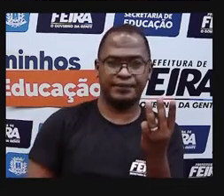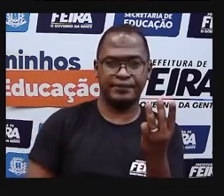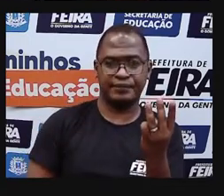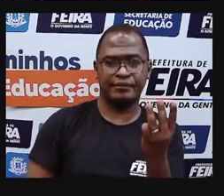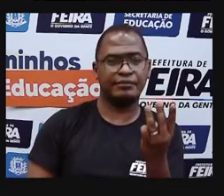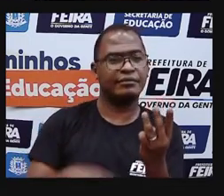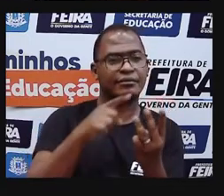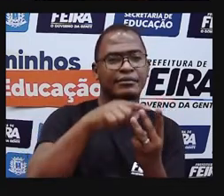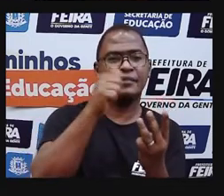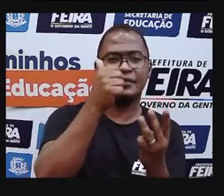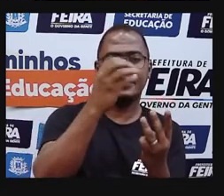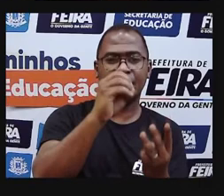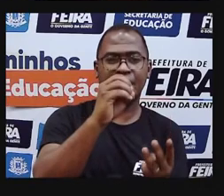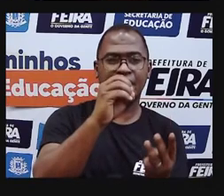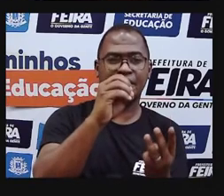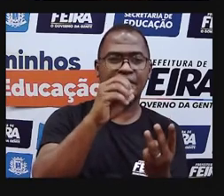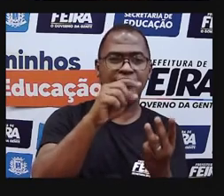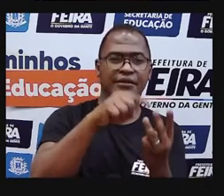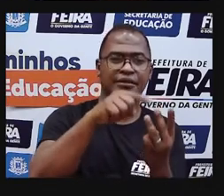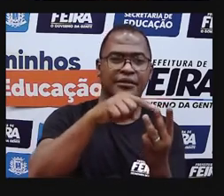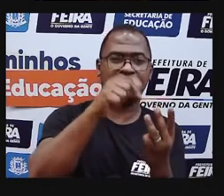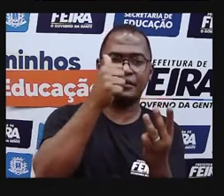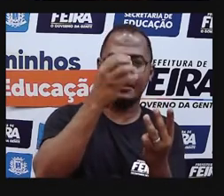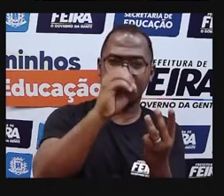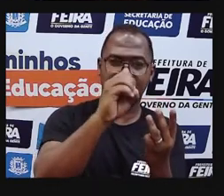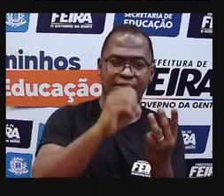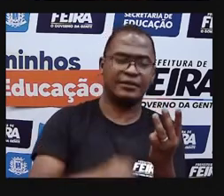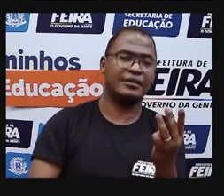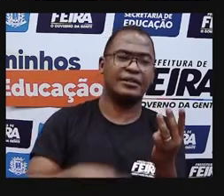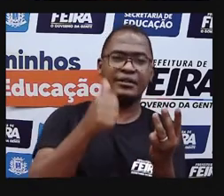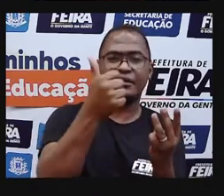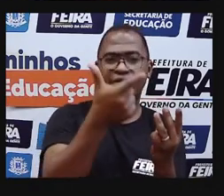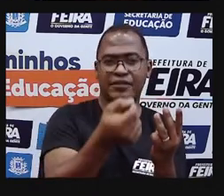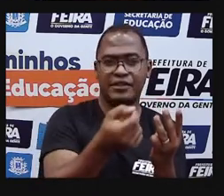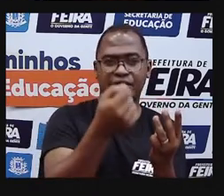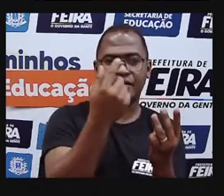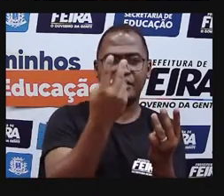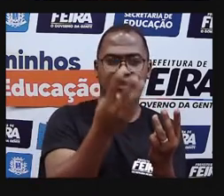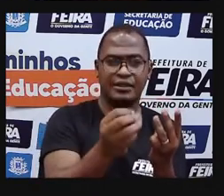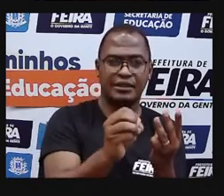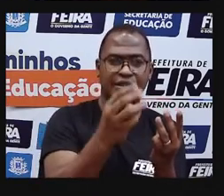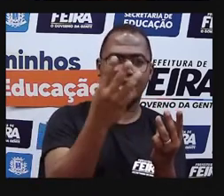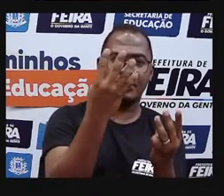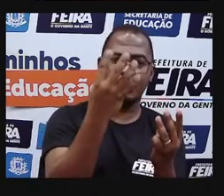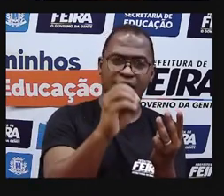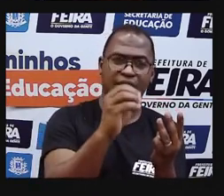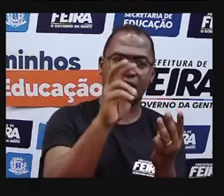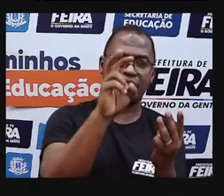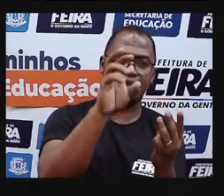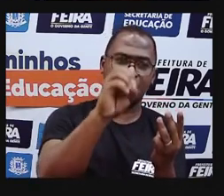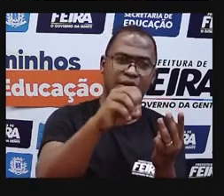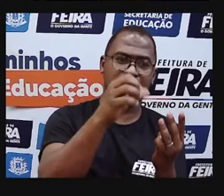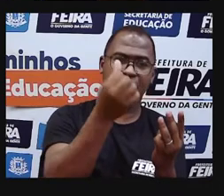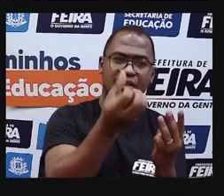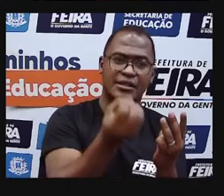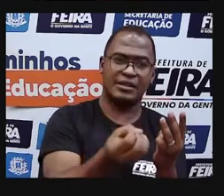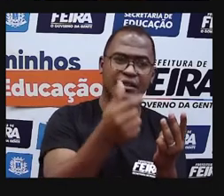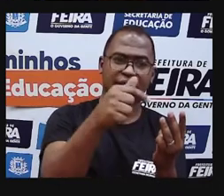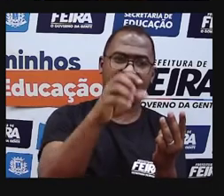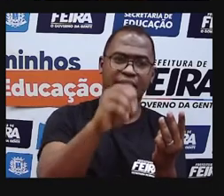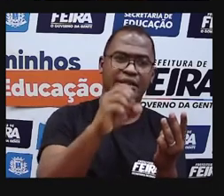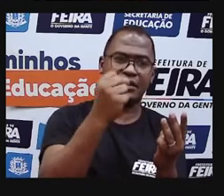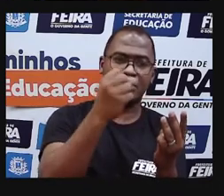diz, dezenas, contagem de 10 em 10. Então, 10, 20, 30, 40, 50, 60, 70,